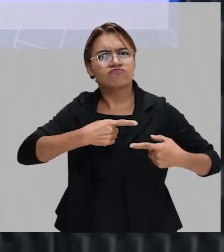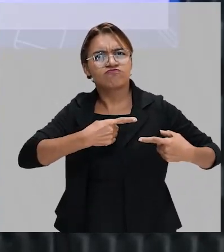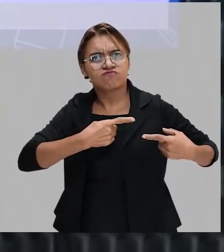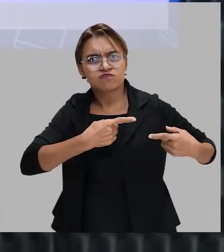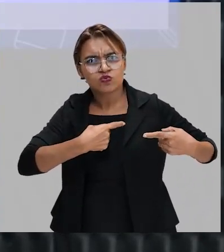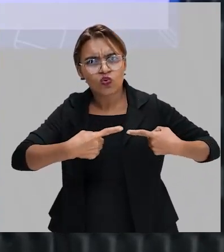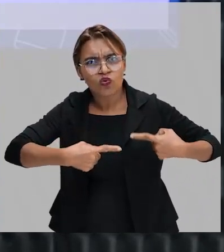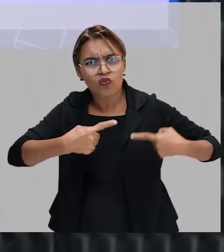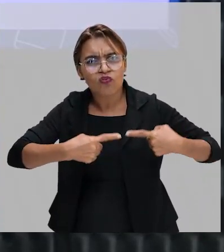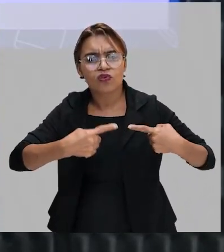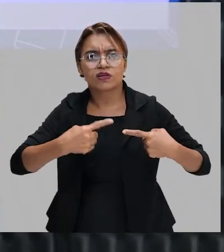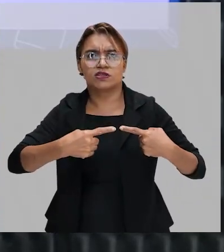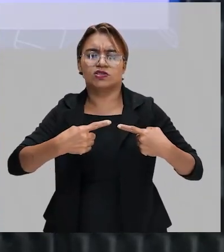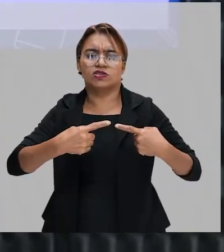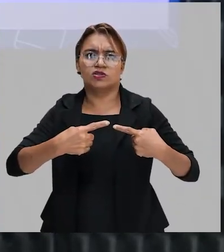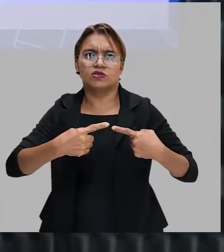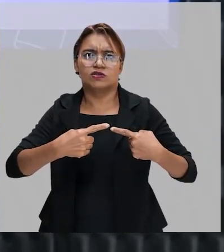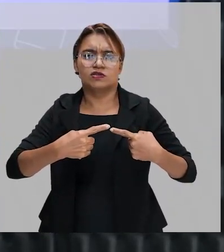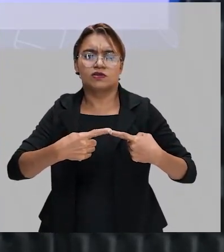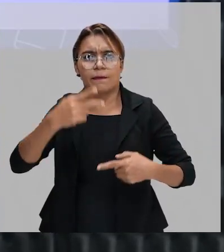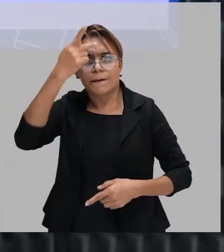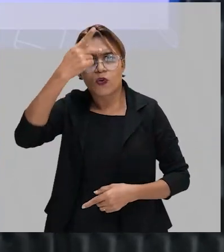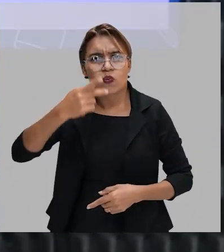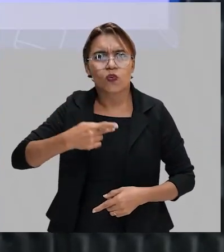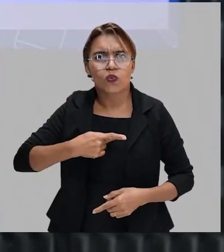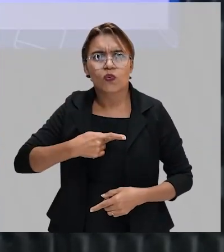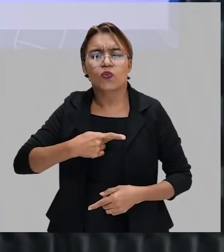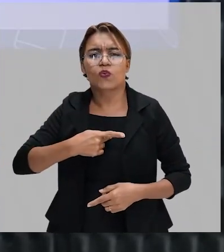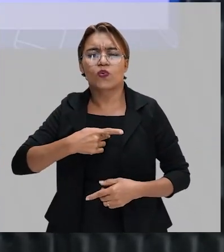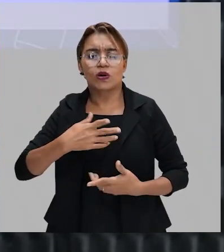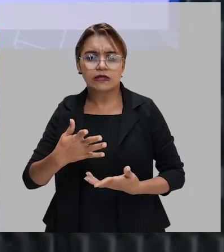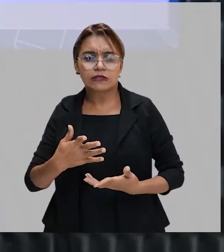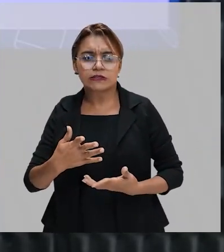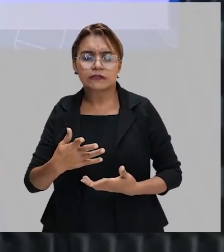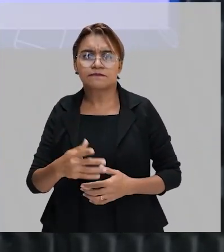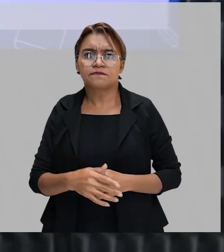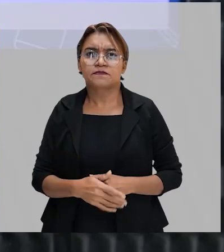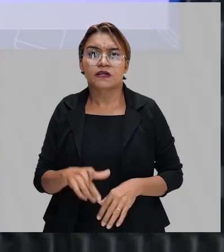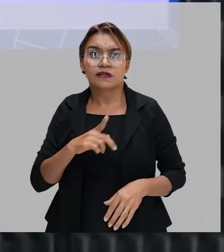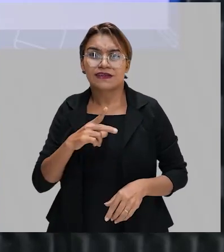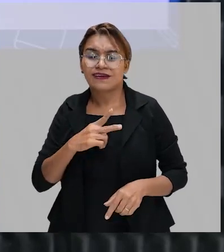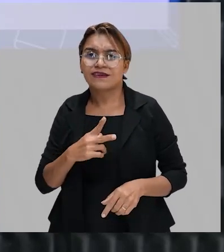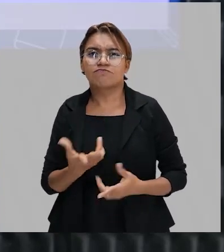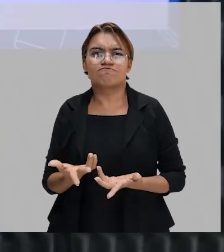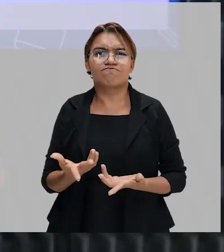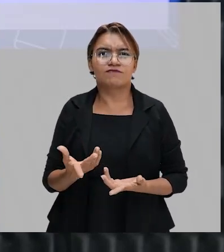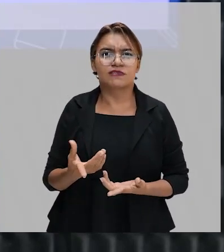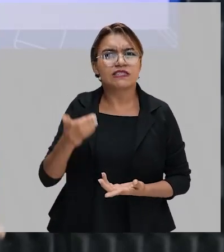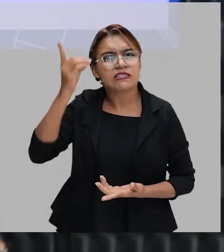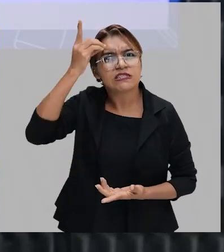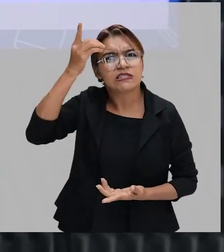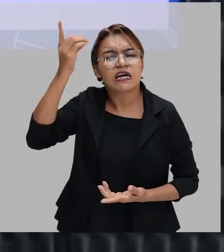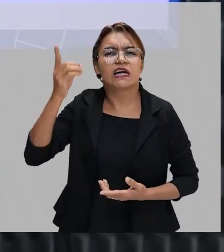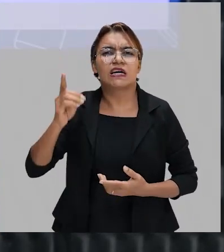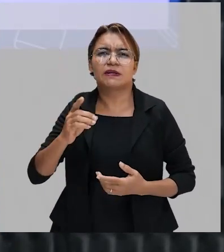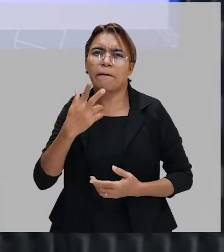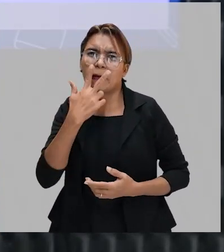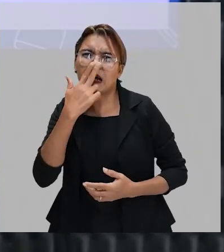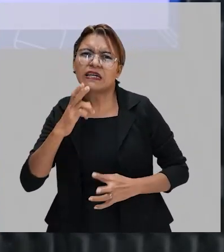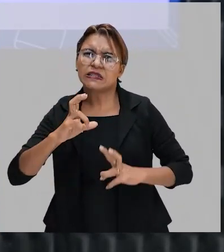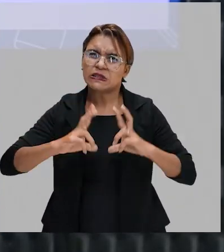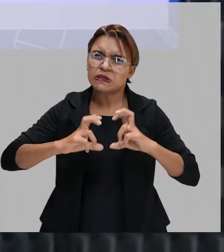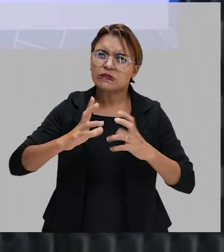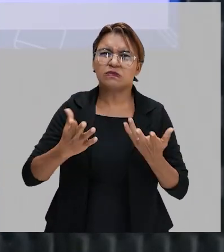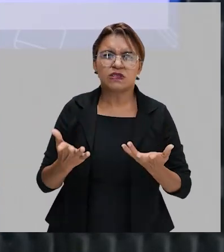de muita dualidade, de muita, como é eu vou dizer? De muita briga. Pronto,